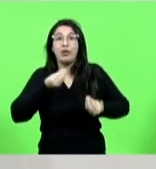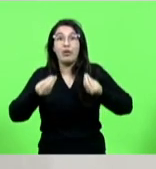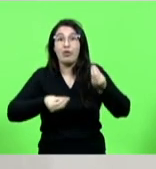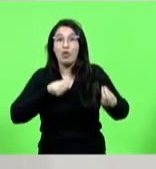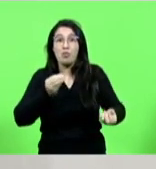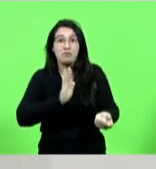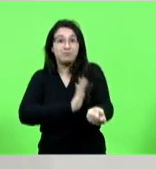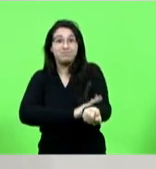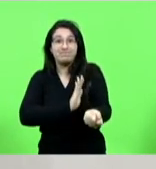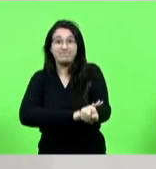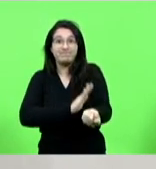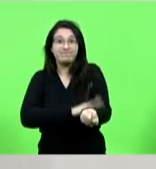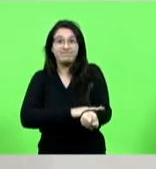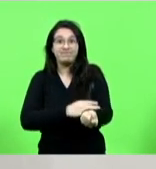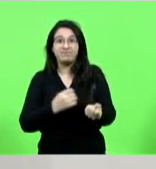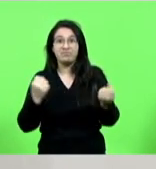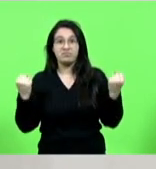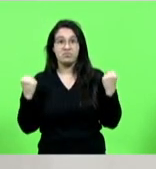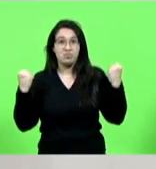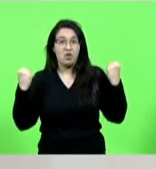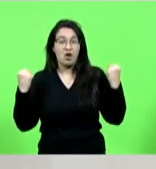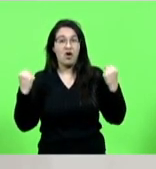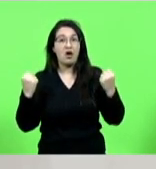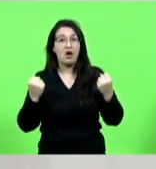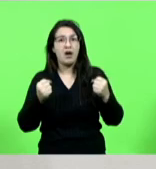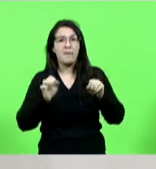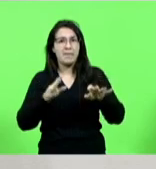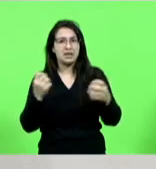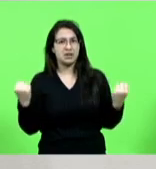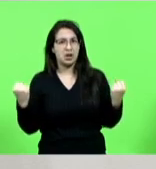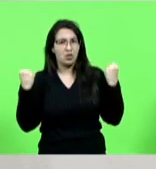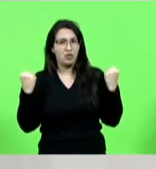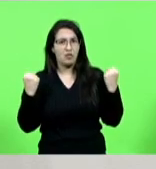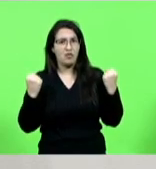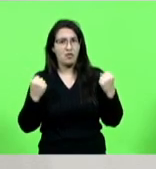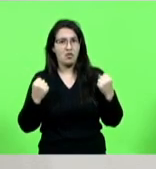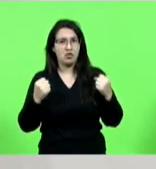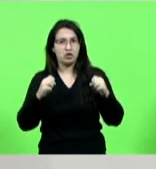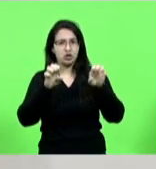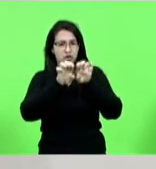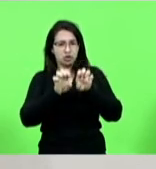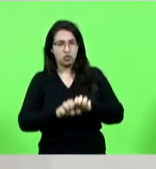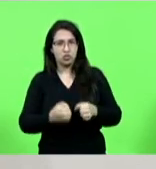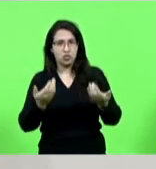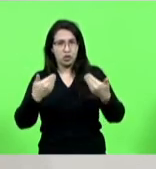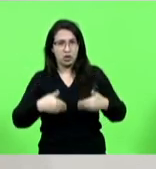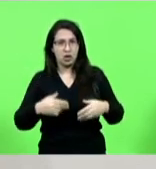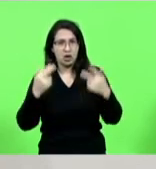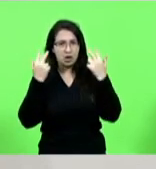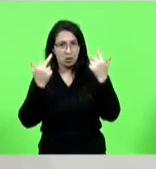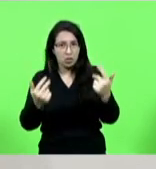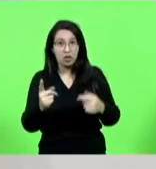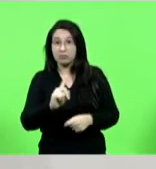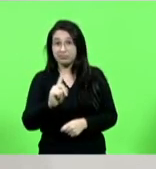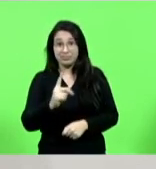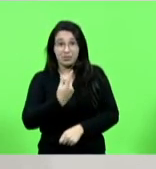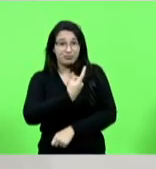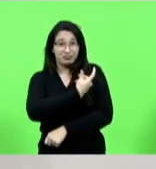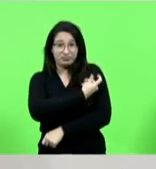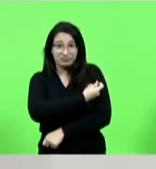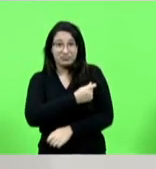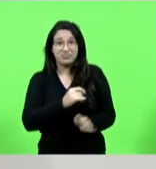muito musculoso mas ele não está musculoso pela sua estrutura ele está musculoso pela injeção de